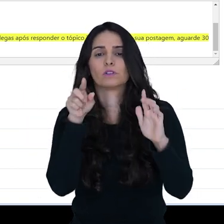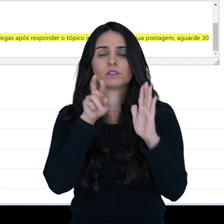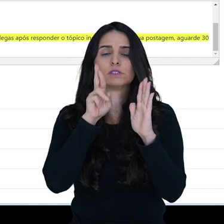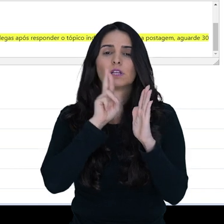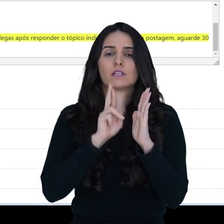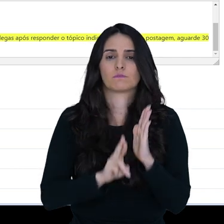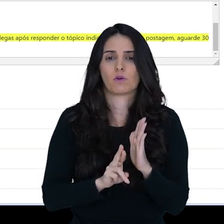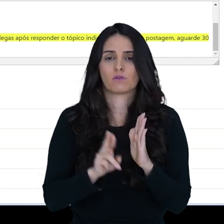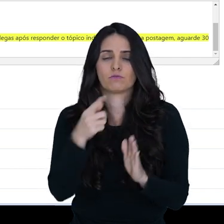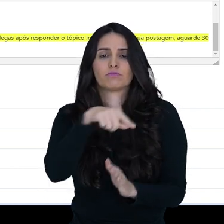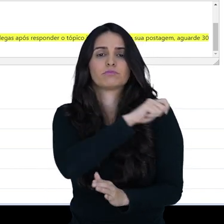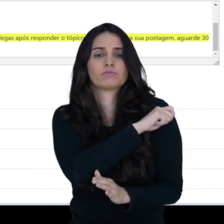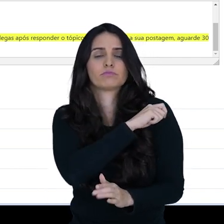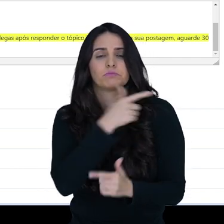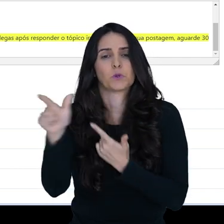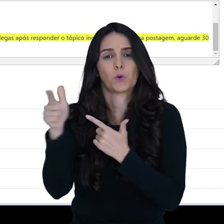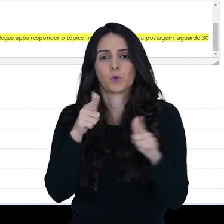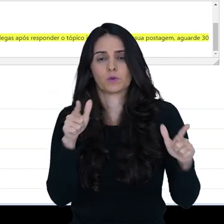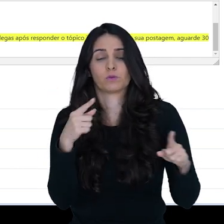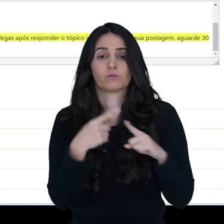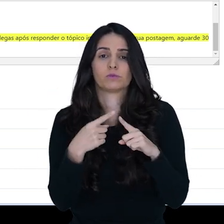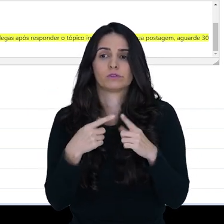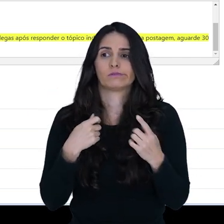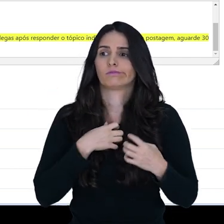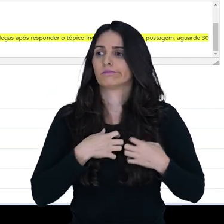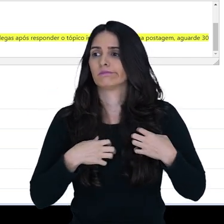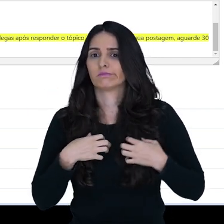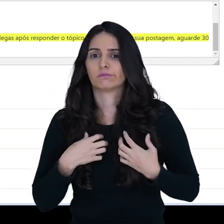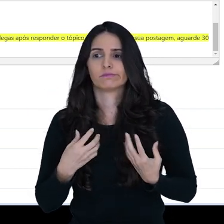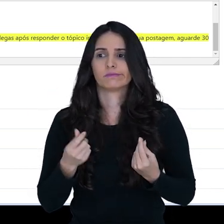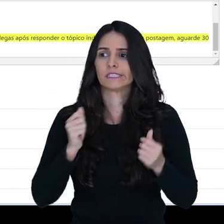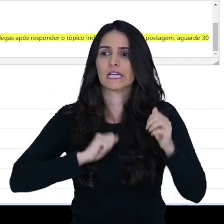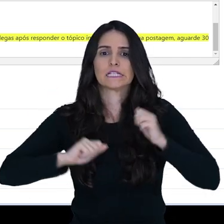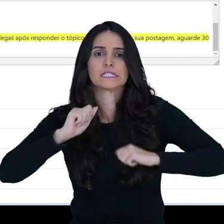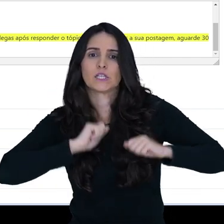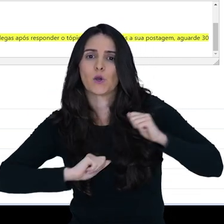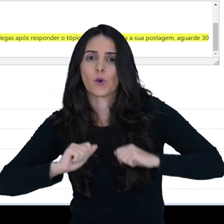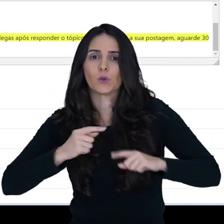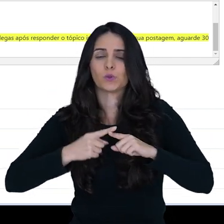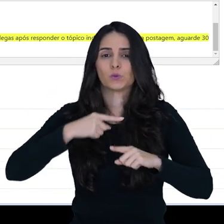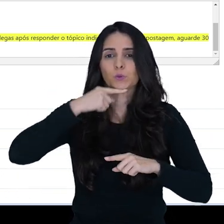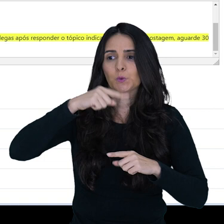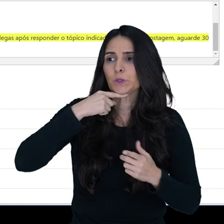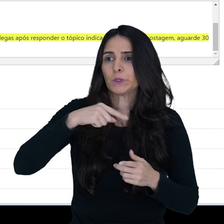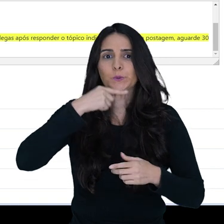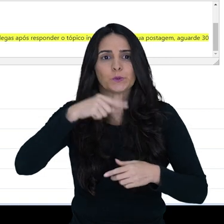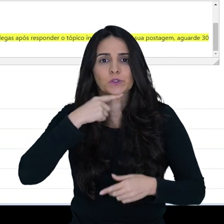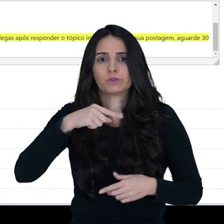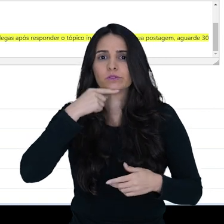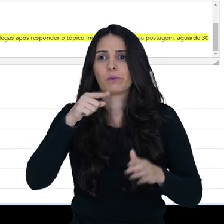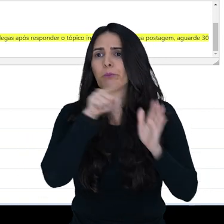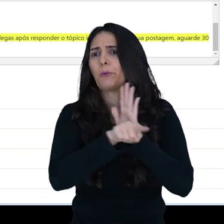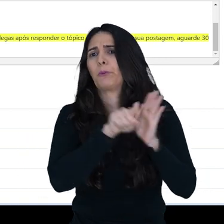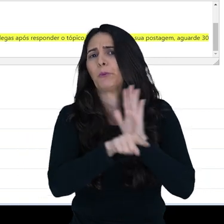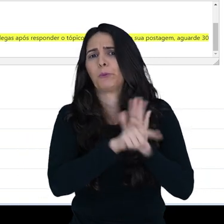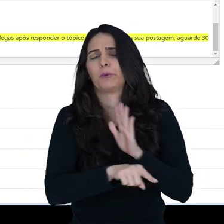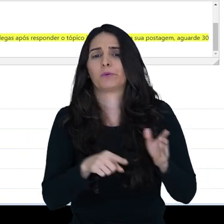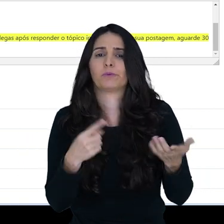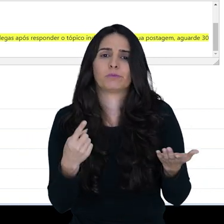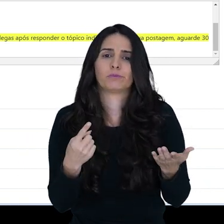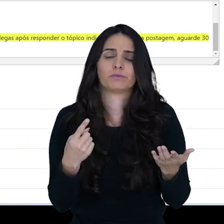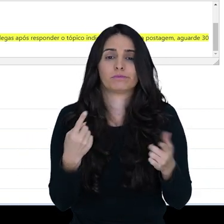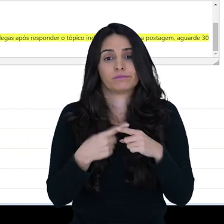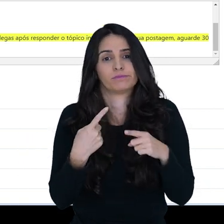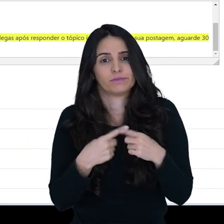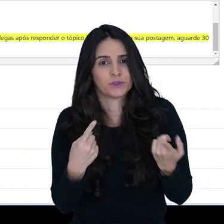as respostas dos colegas. E isso deixa o aluno ansioso, enviando pergunta no fórum de